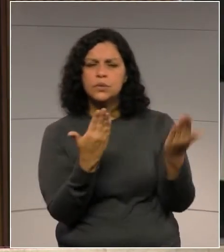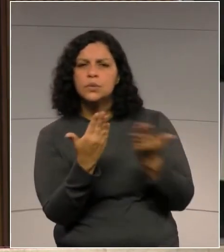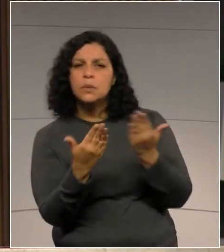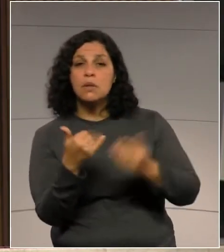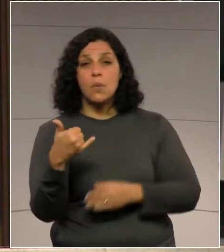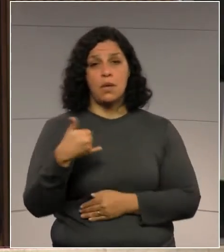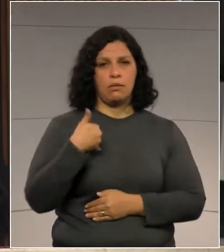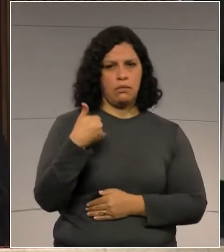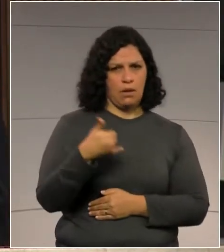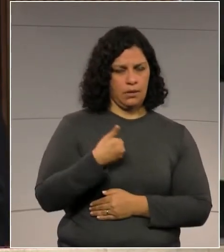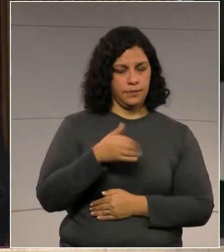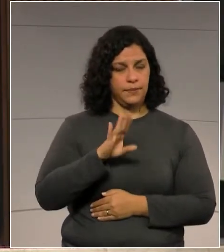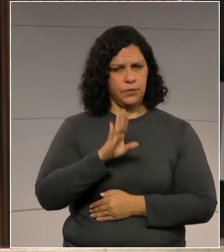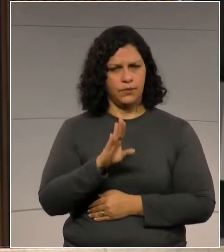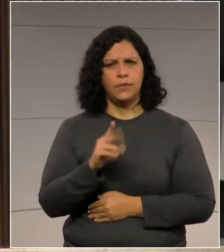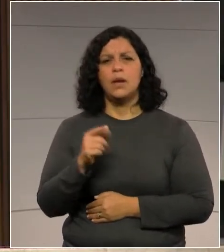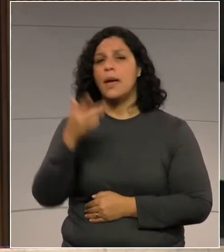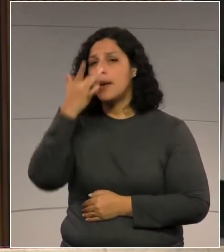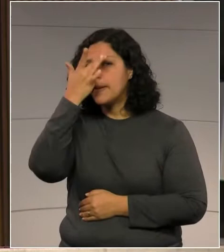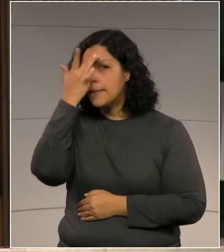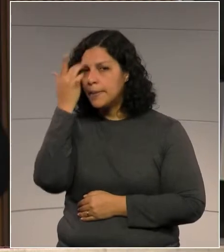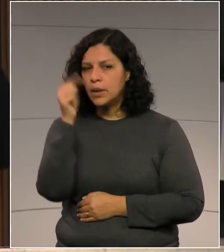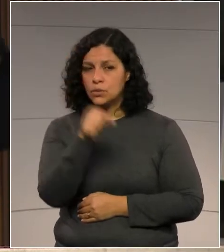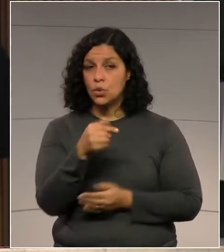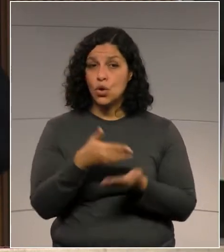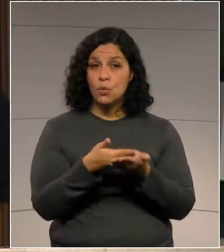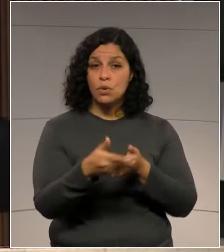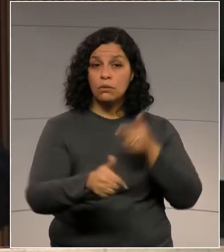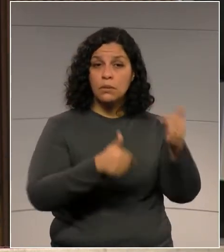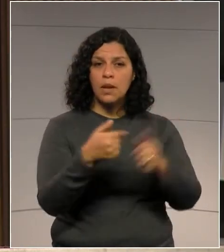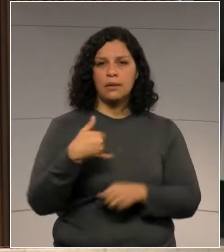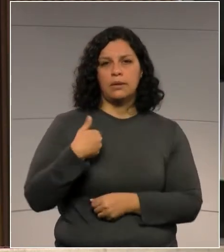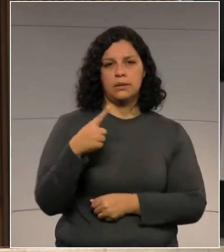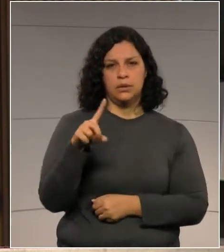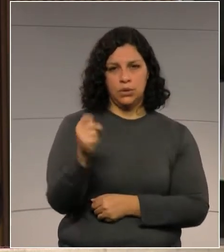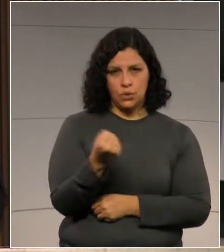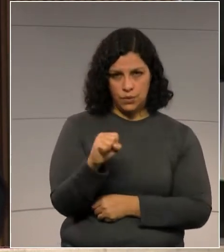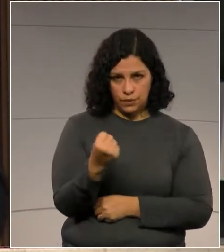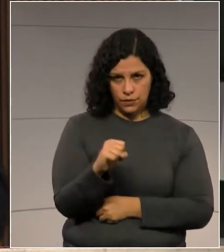Vejamos, um servidor que ingressou aos 18 anos